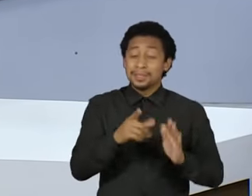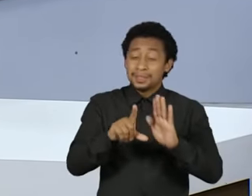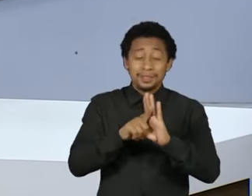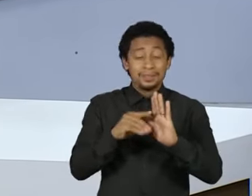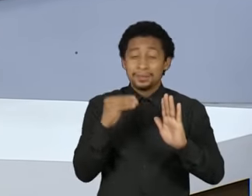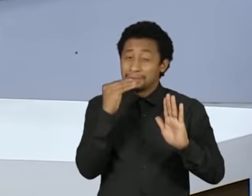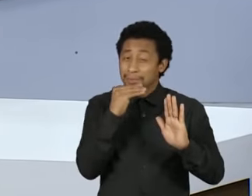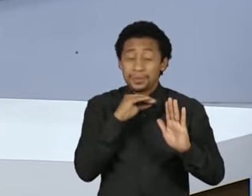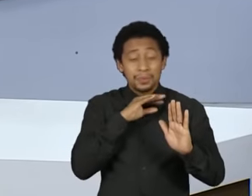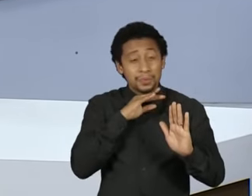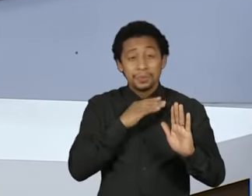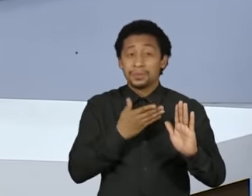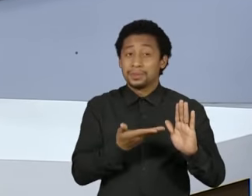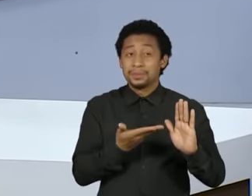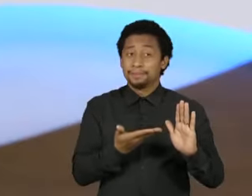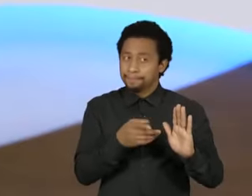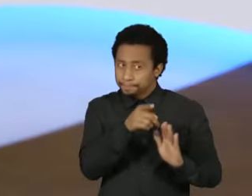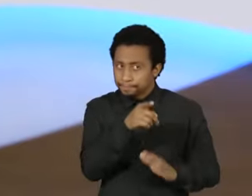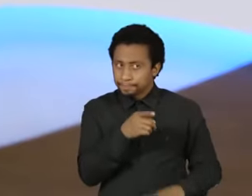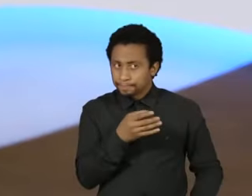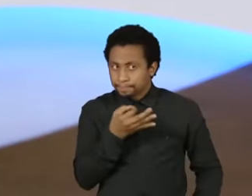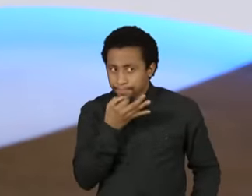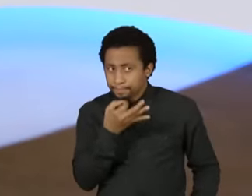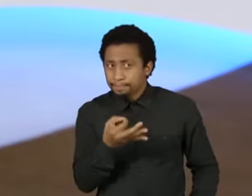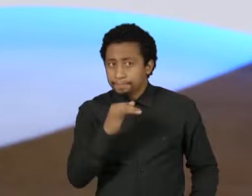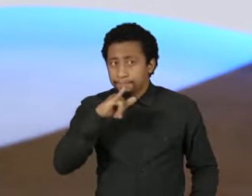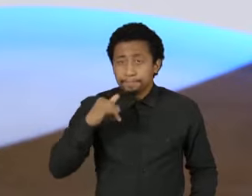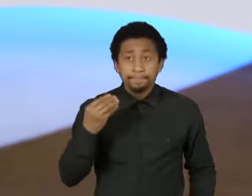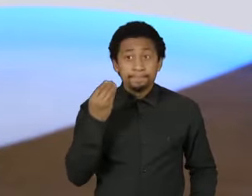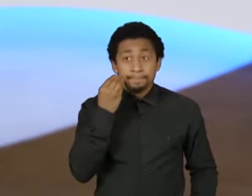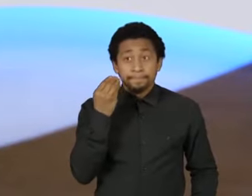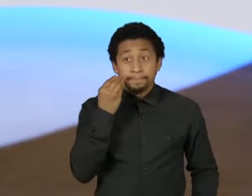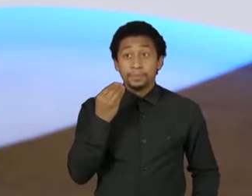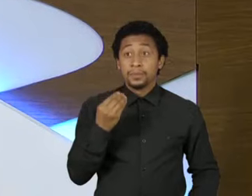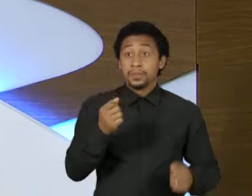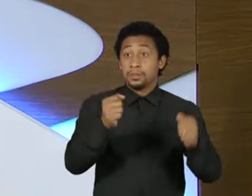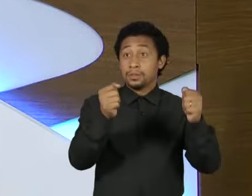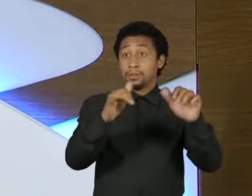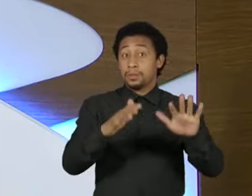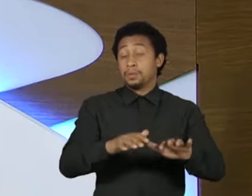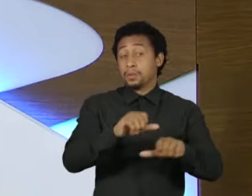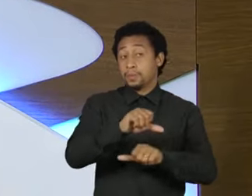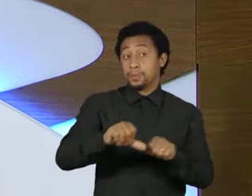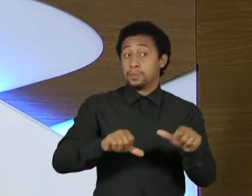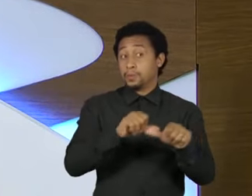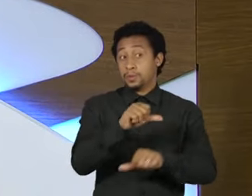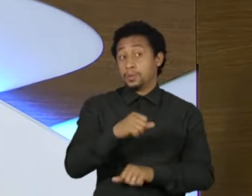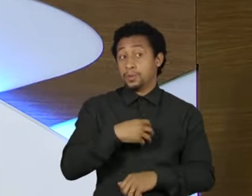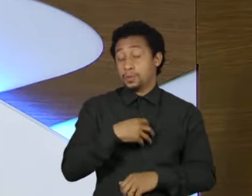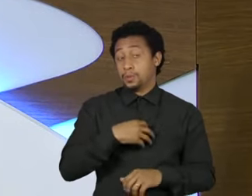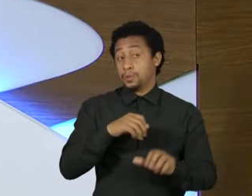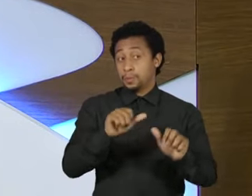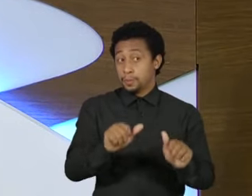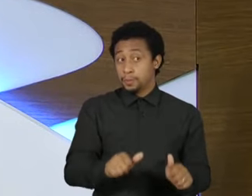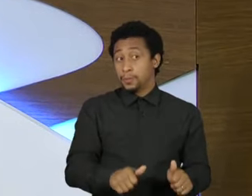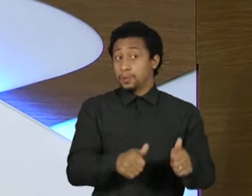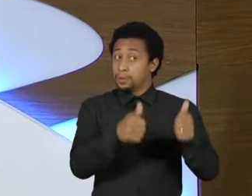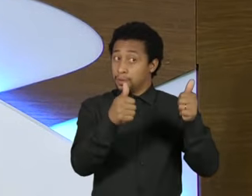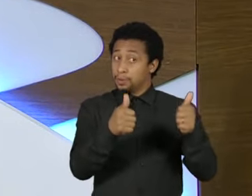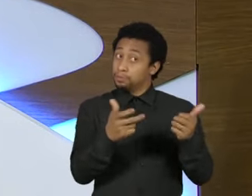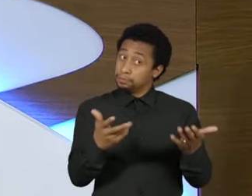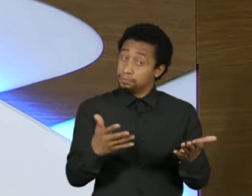formulada. O não acha que pode ser uma oportunidade essa destruição para reconstruir de uma maneira melhor, mais